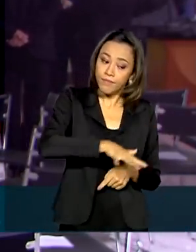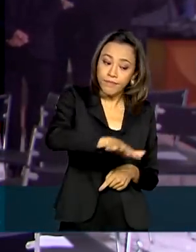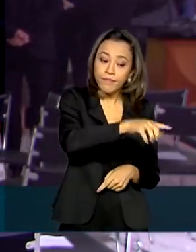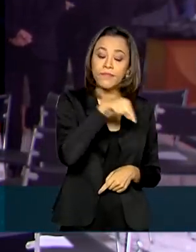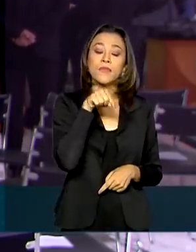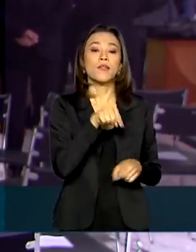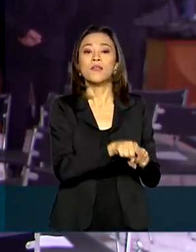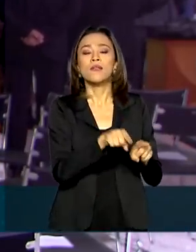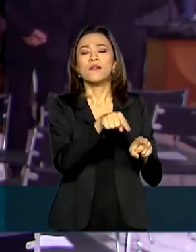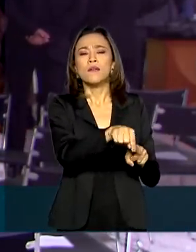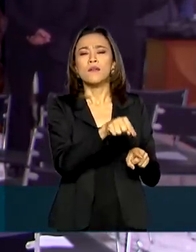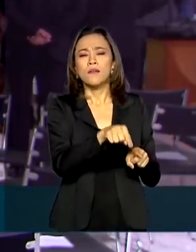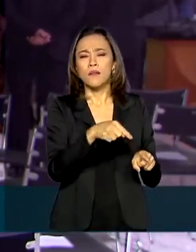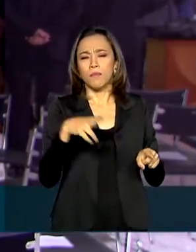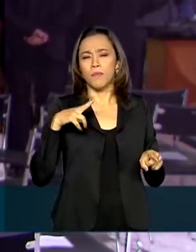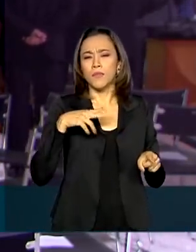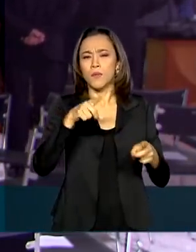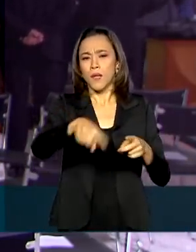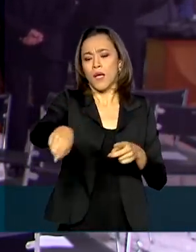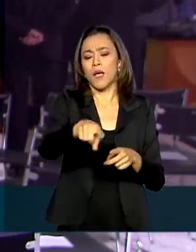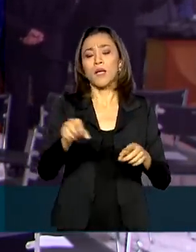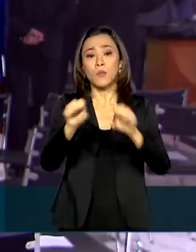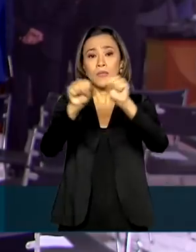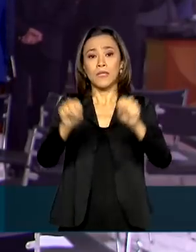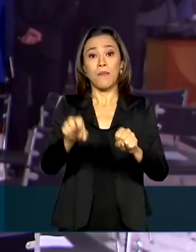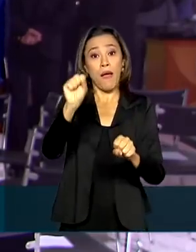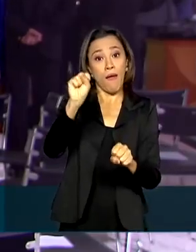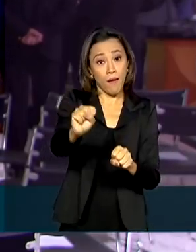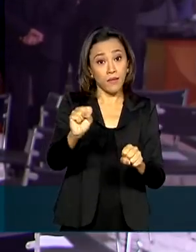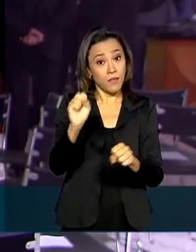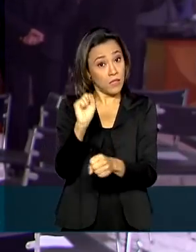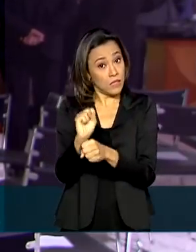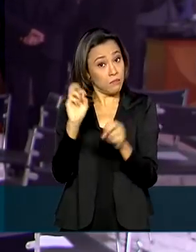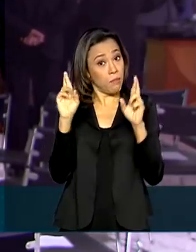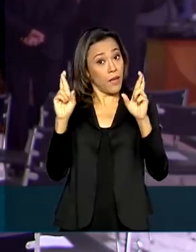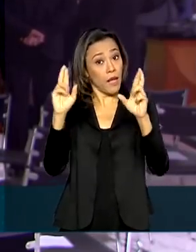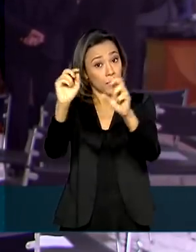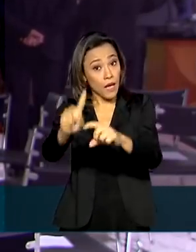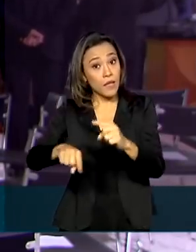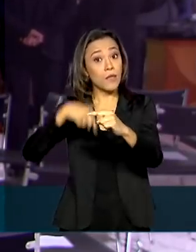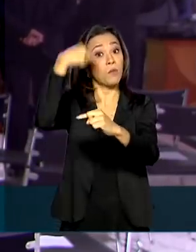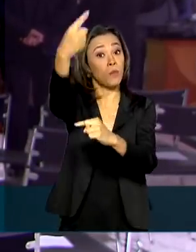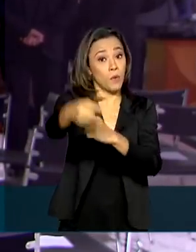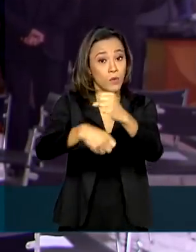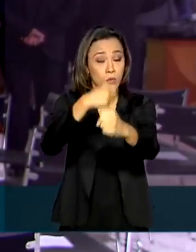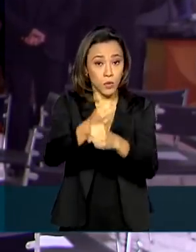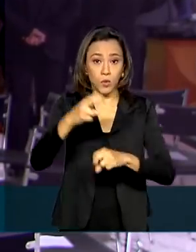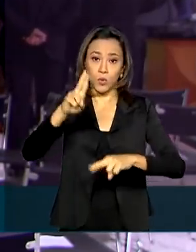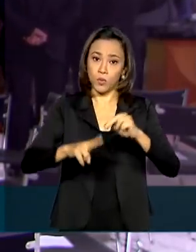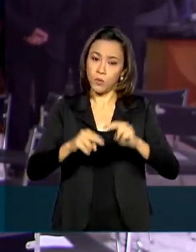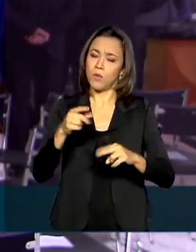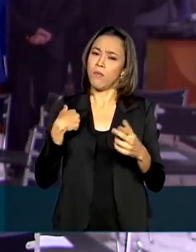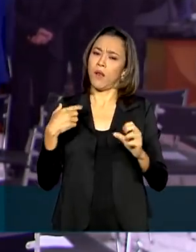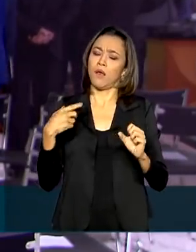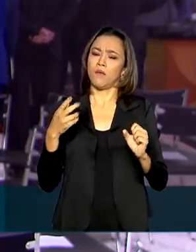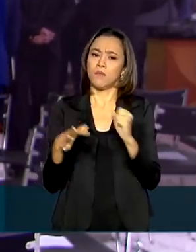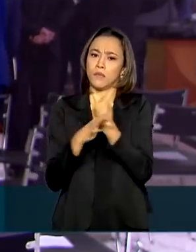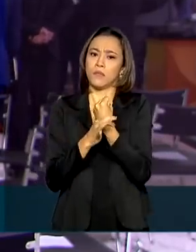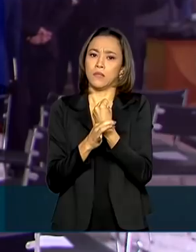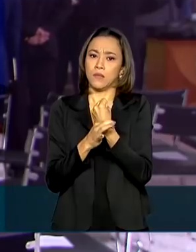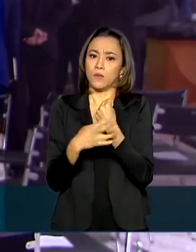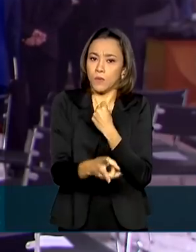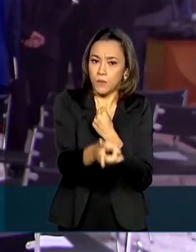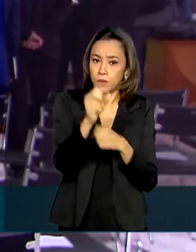S. São esperados resultados concretos até julho do ano que vem para preservar empresas e empregos, melhorar a